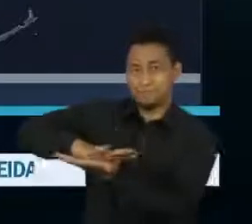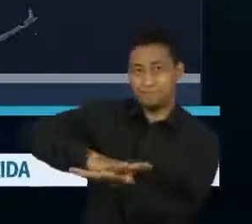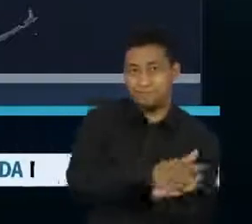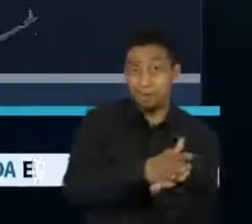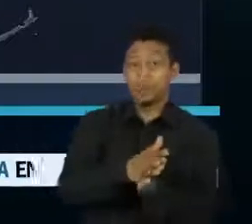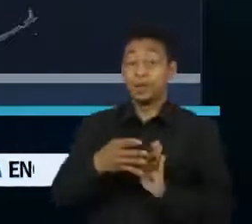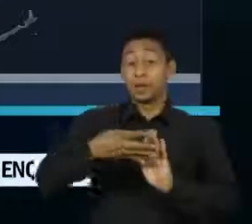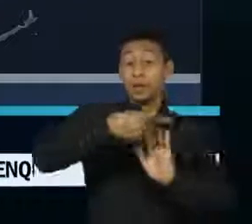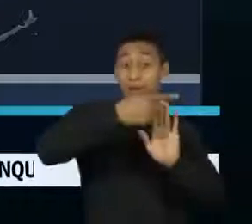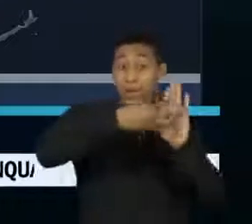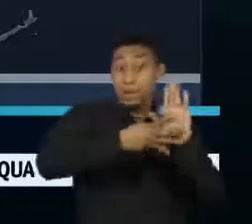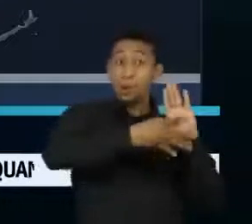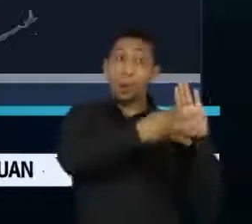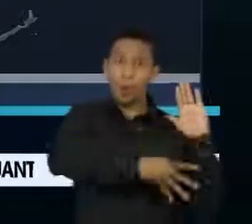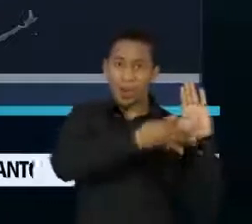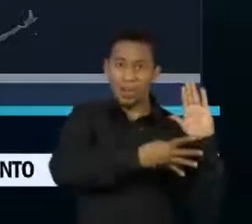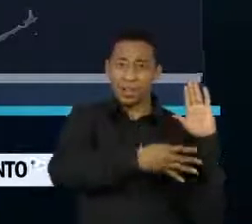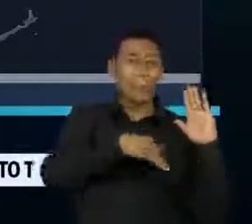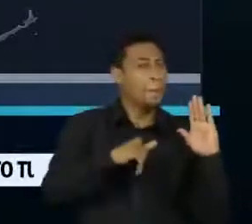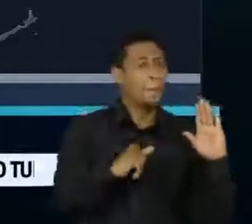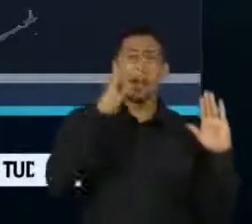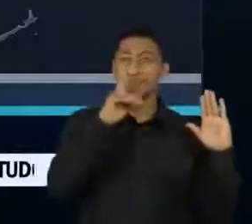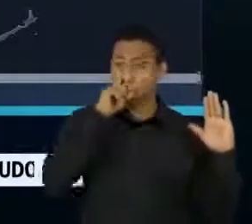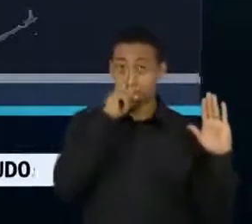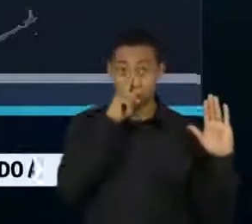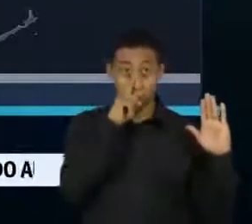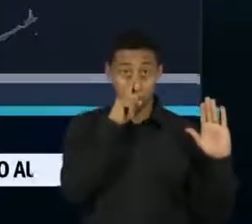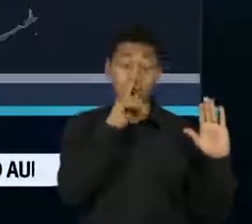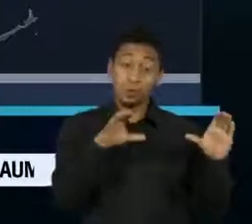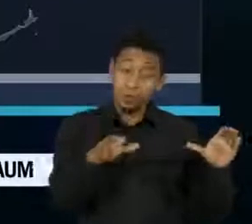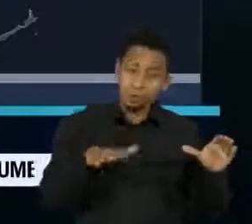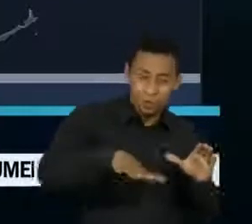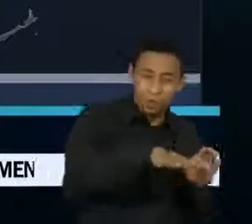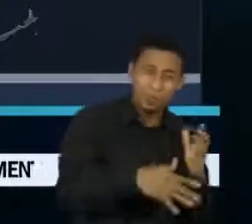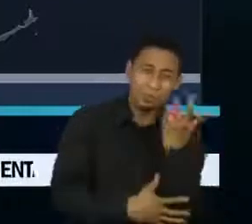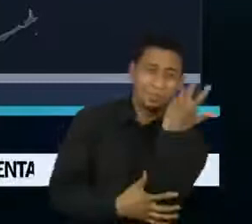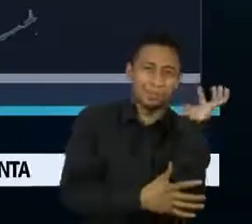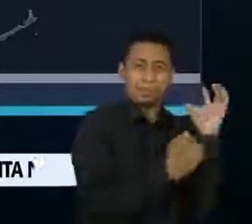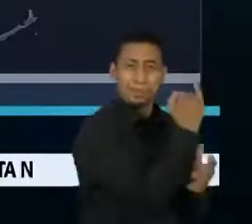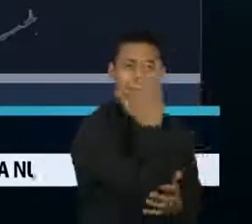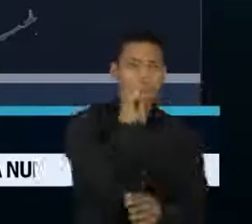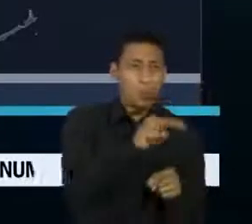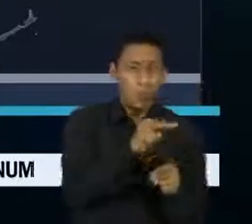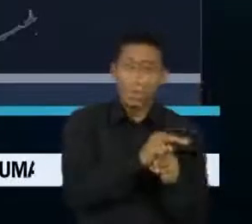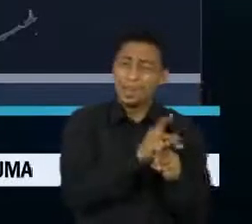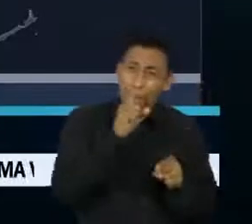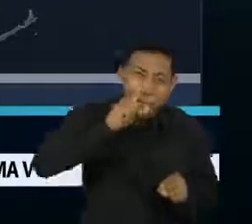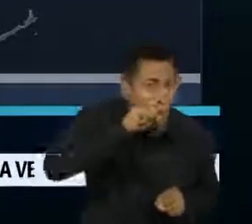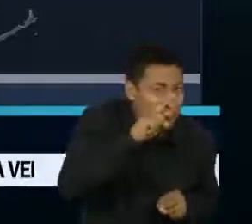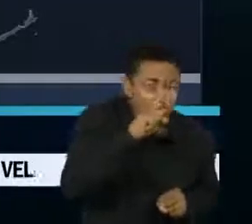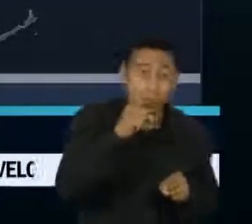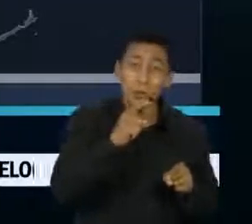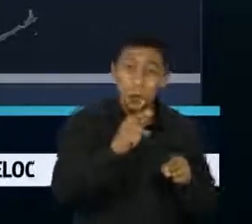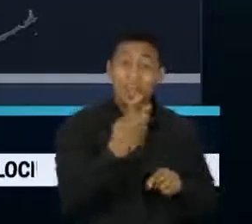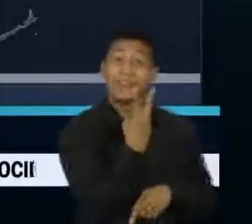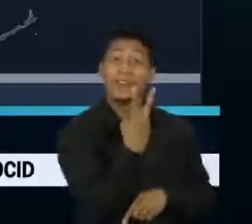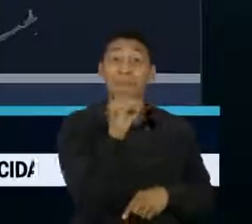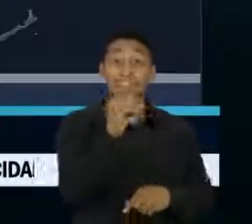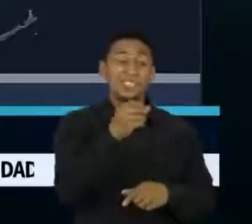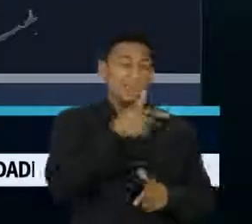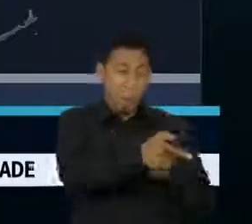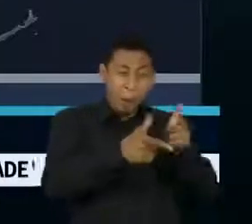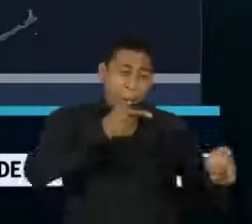perigoso do mundo para os defensores do meio ambiente. Foram 20 assassinatos, a maioria de